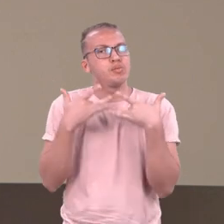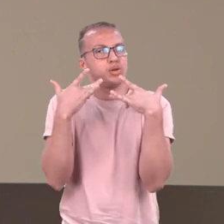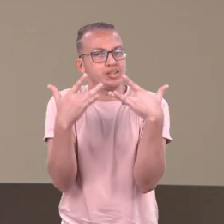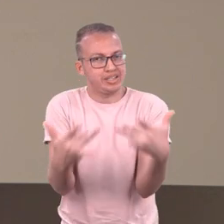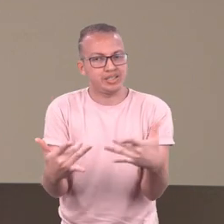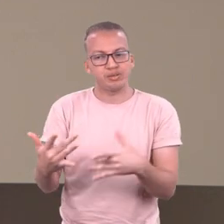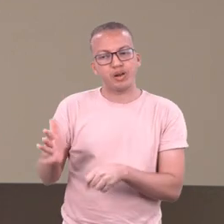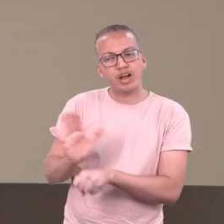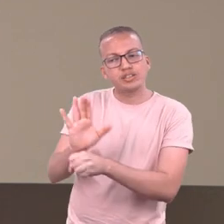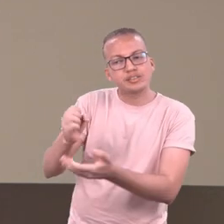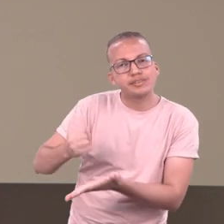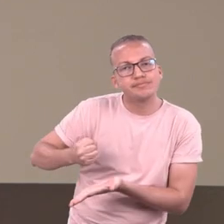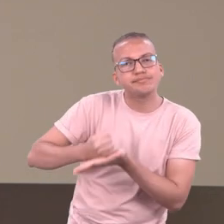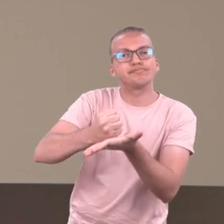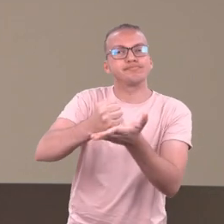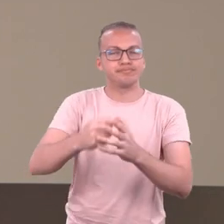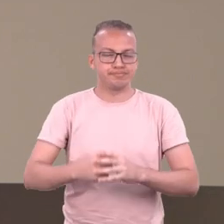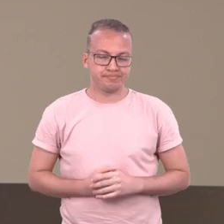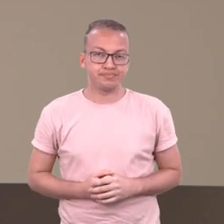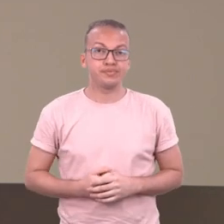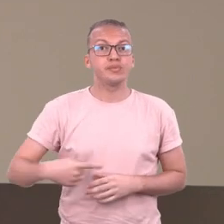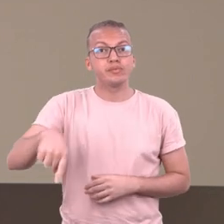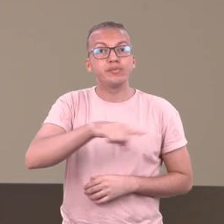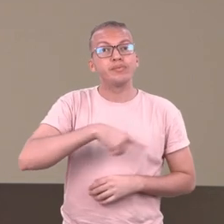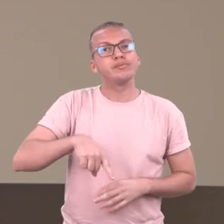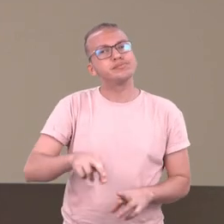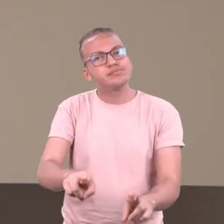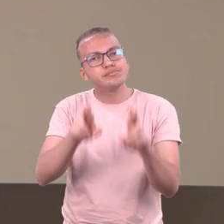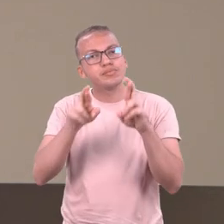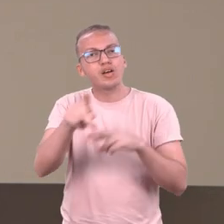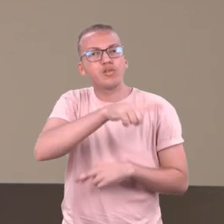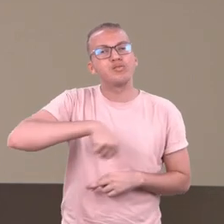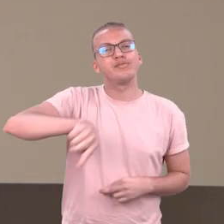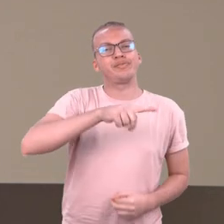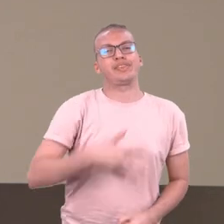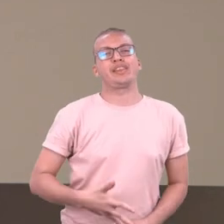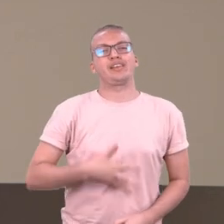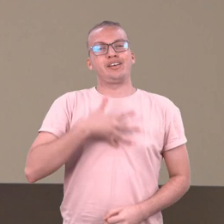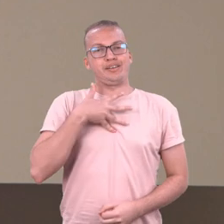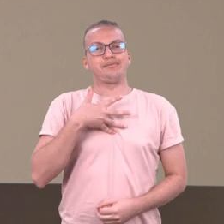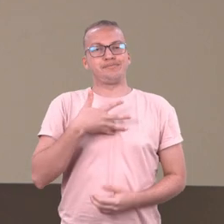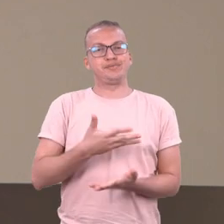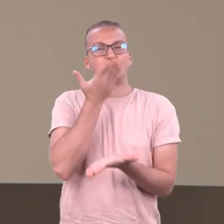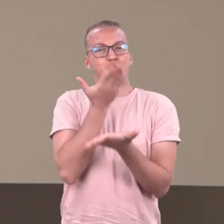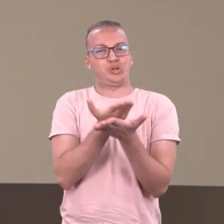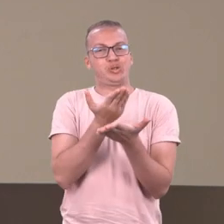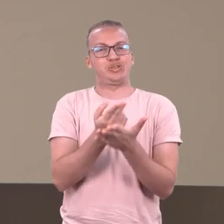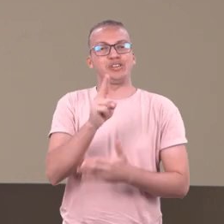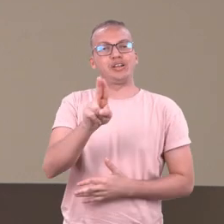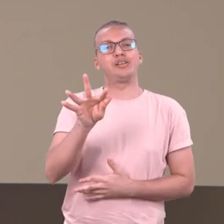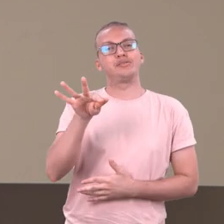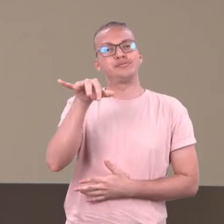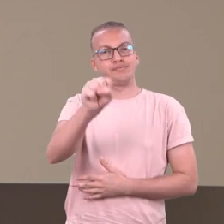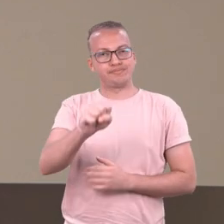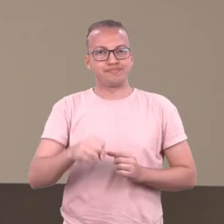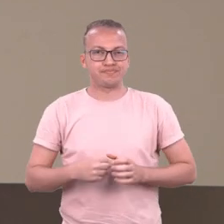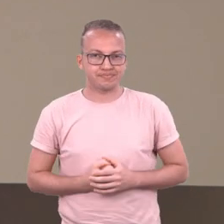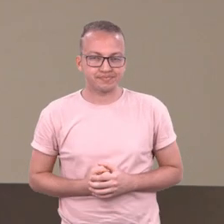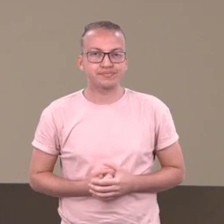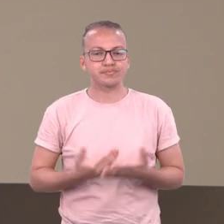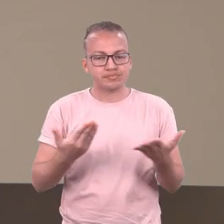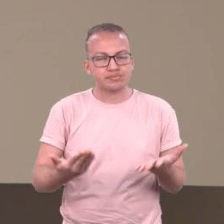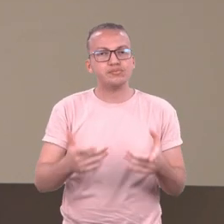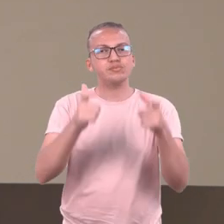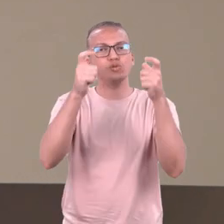para ajudá-los nessa travessia. Esperamos que todos vocês tenham orgulho em ser a Universidade Federal de Sergipe.